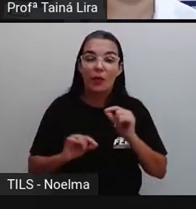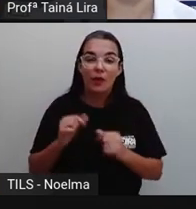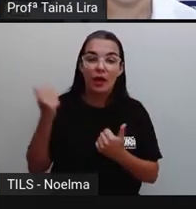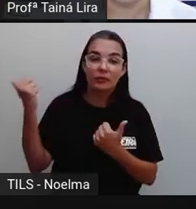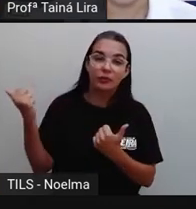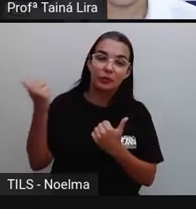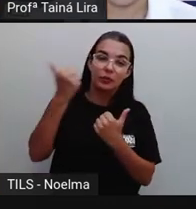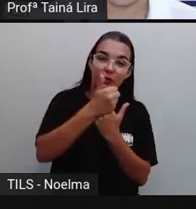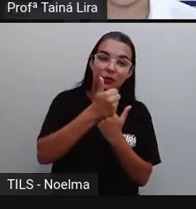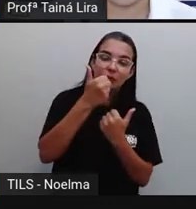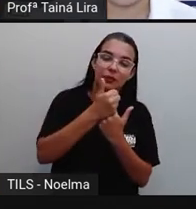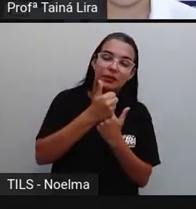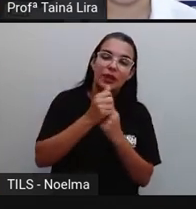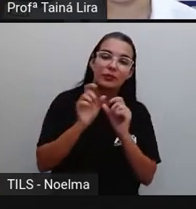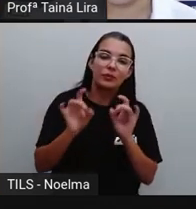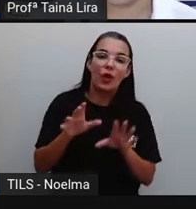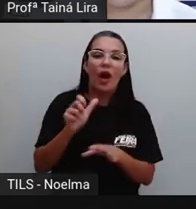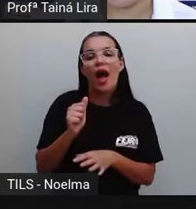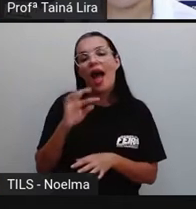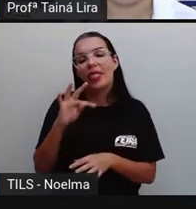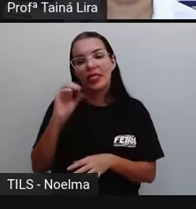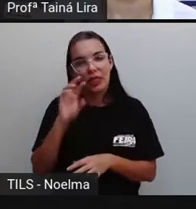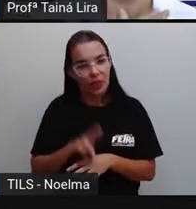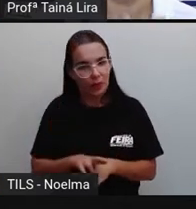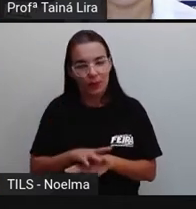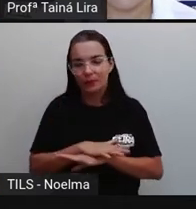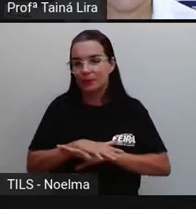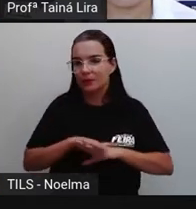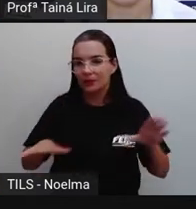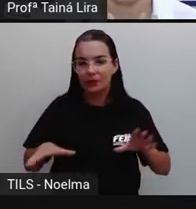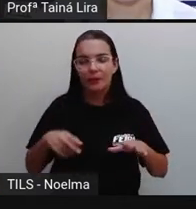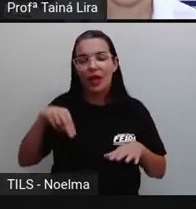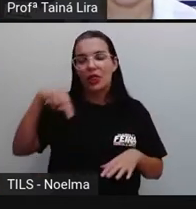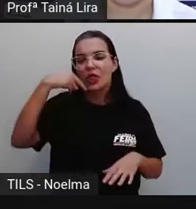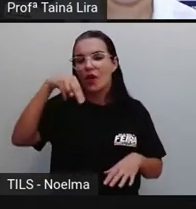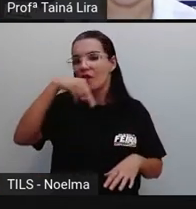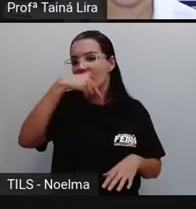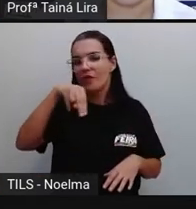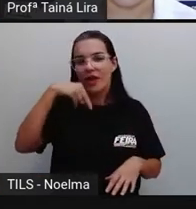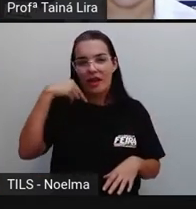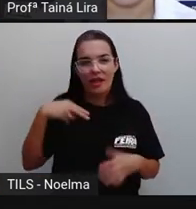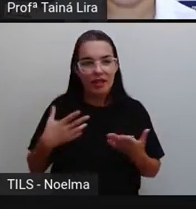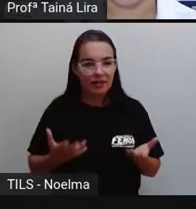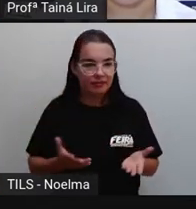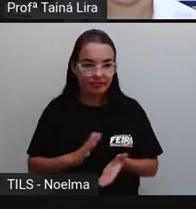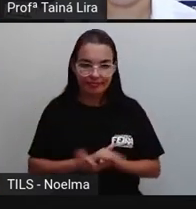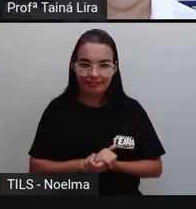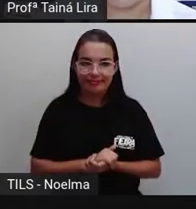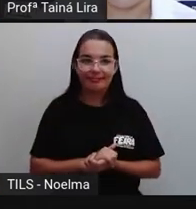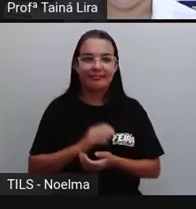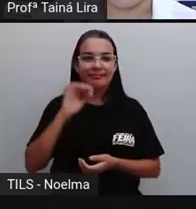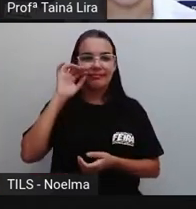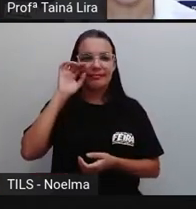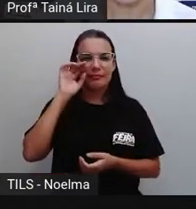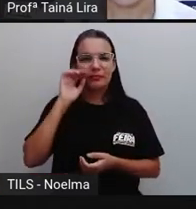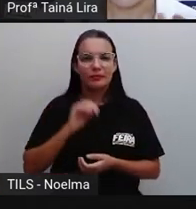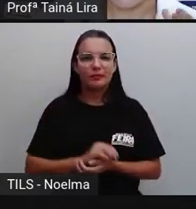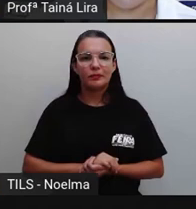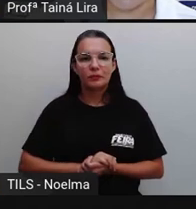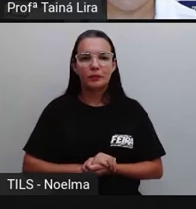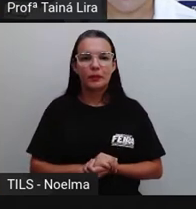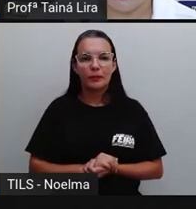vê hoje na televisão, novelas, né, nas telenovelas que passam aí